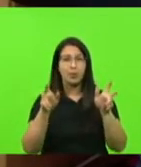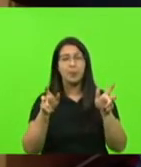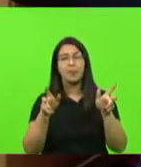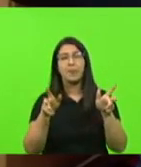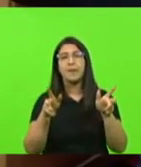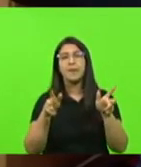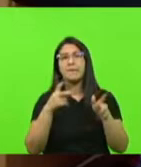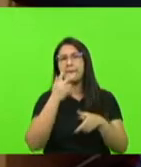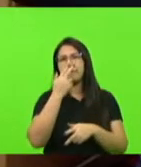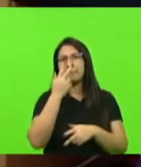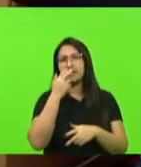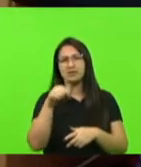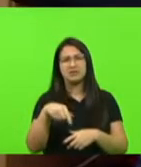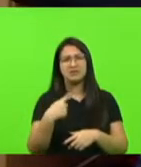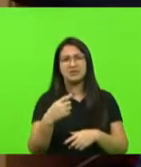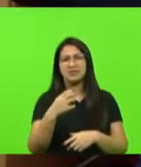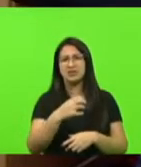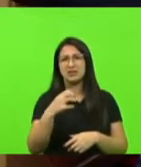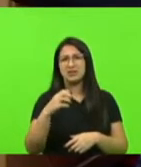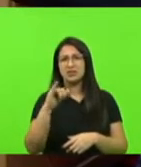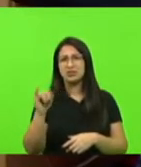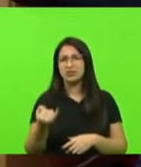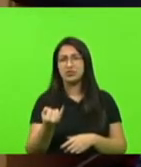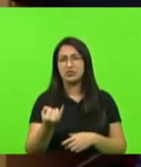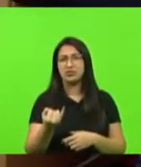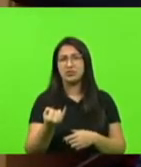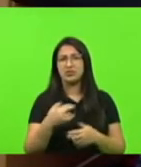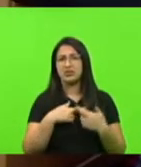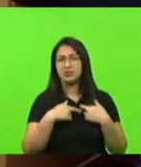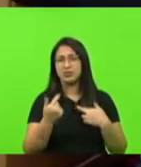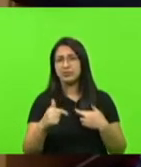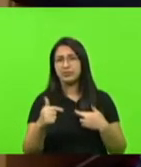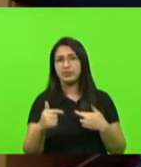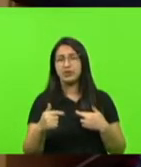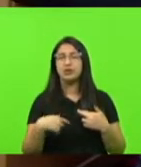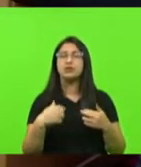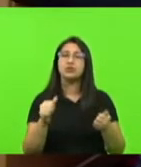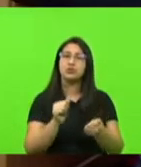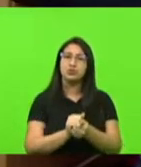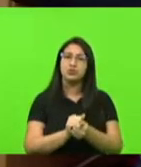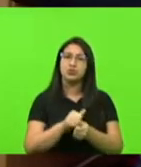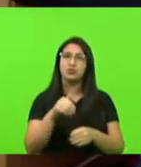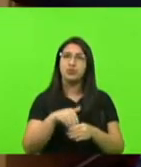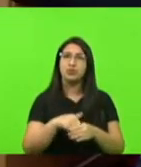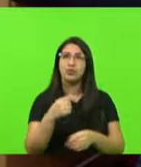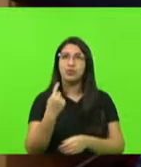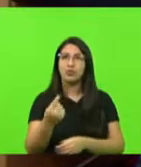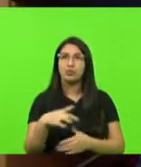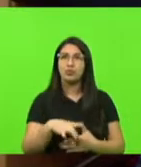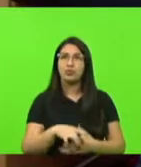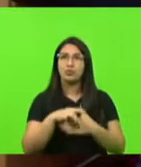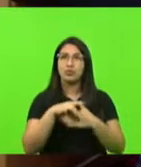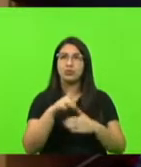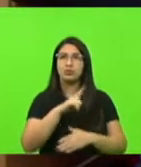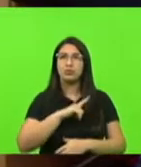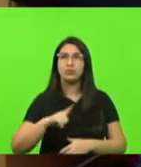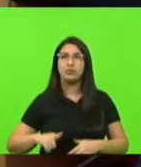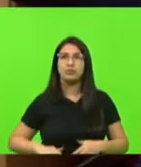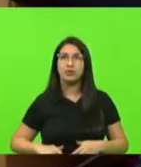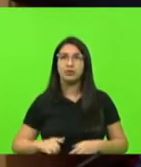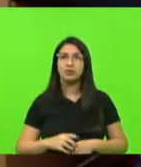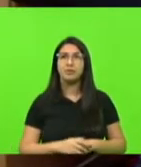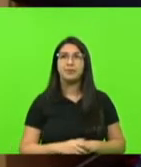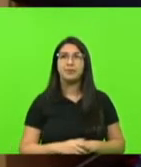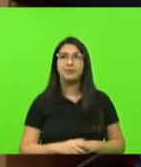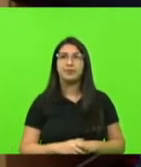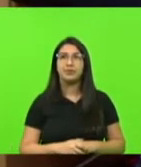de que nós, na CCJ, fomos incoerentes. Acompanhamos voto 1 com o líder do governo. E, se me permite,